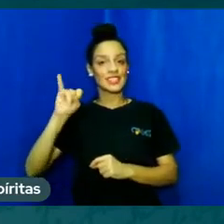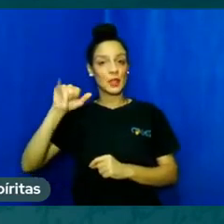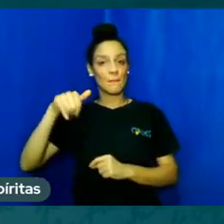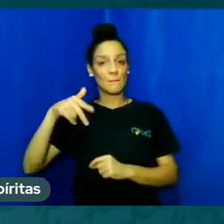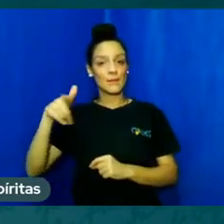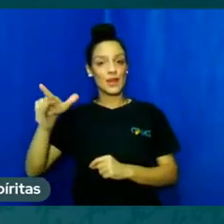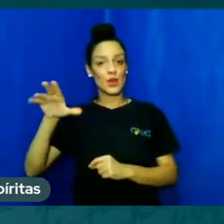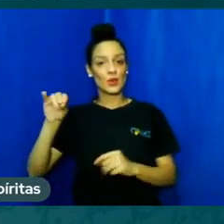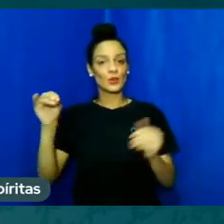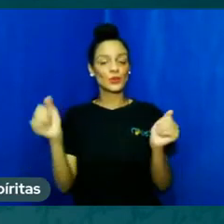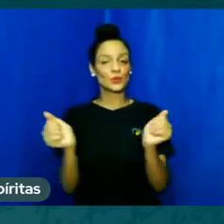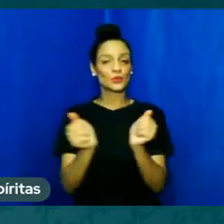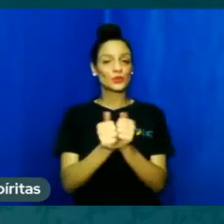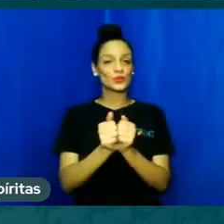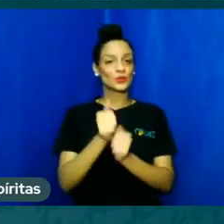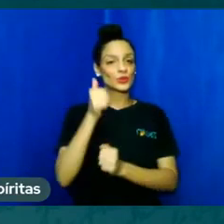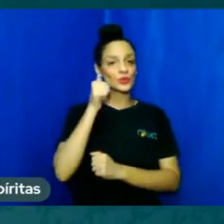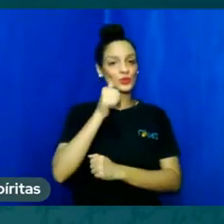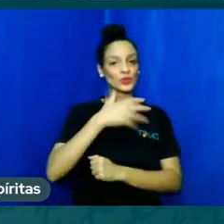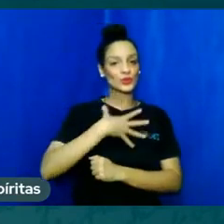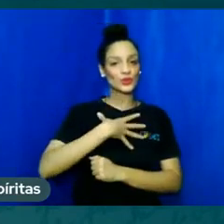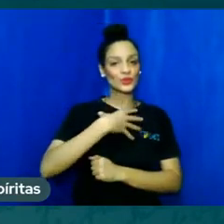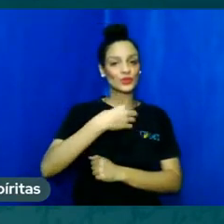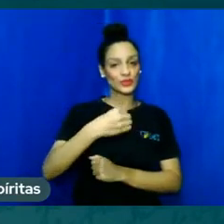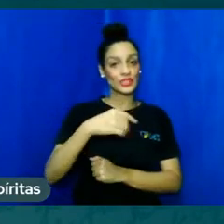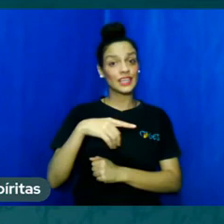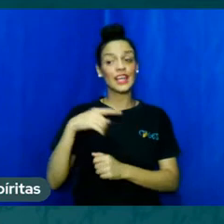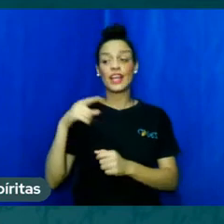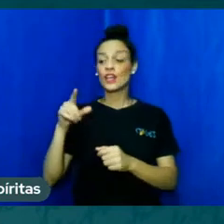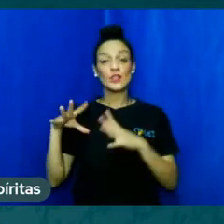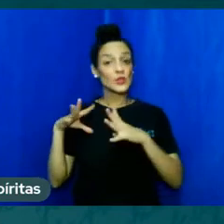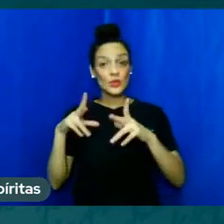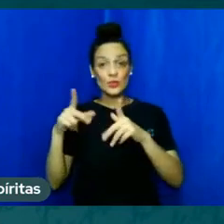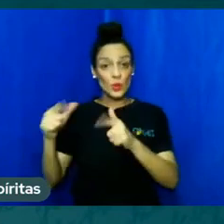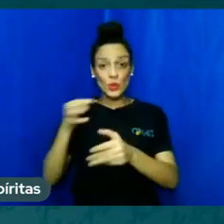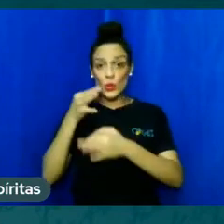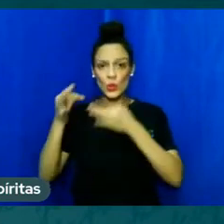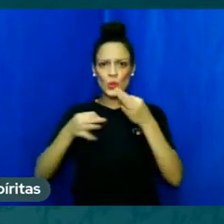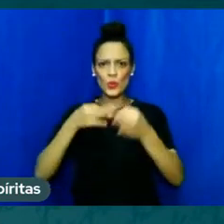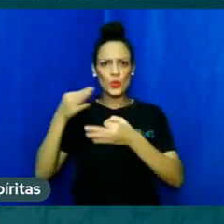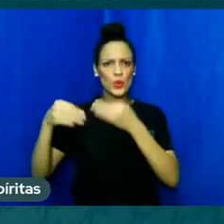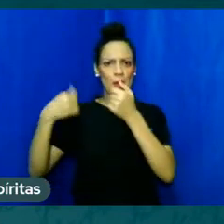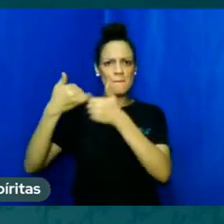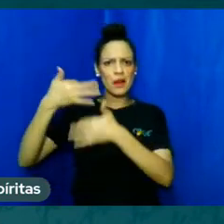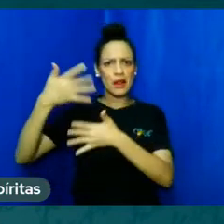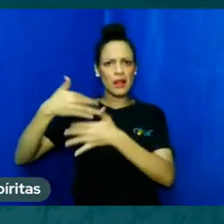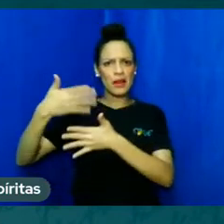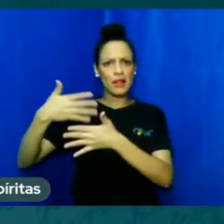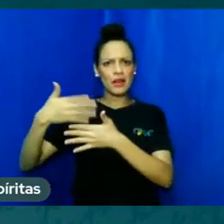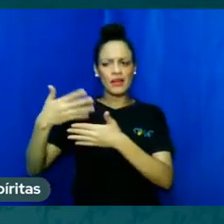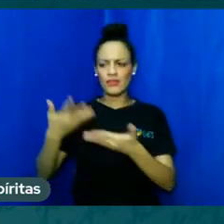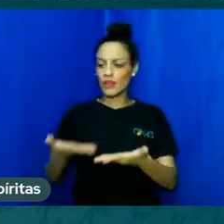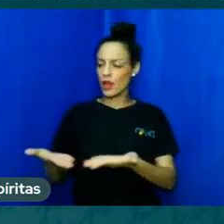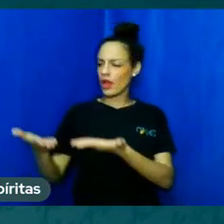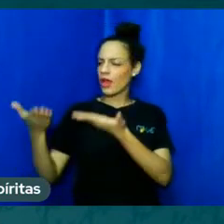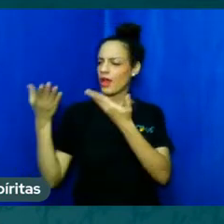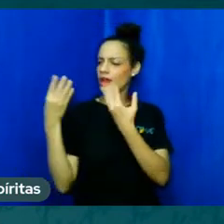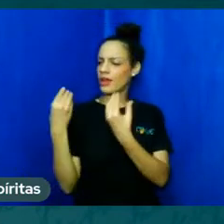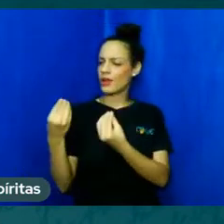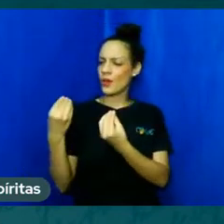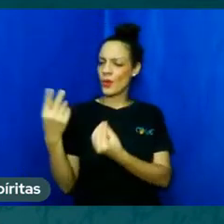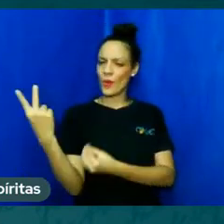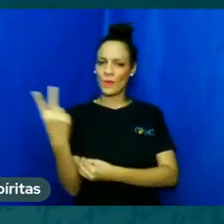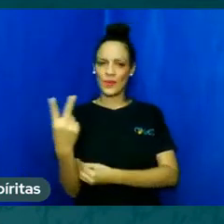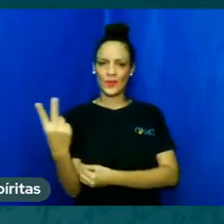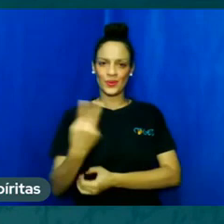poder também assistir. Porque aqui as pessoas estão comentando, fazendo comentários elogiosos a essa participação dos dois.